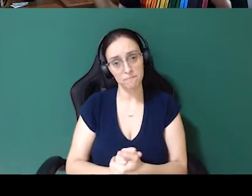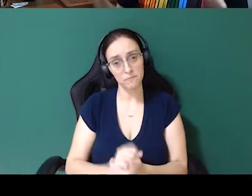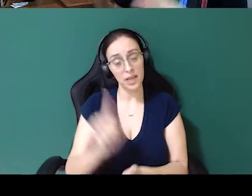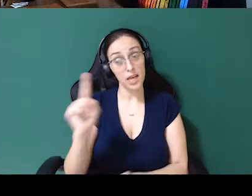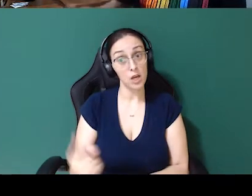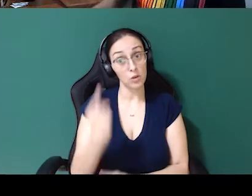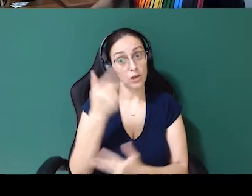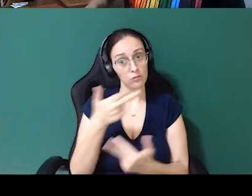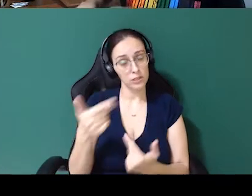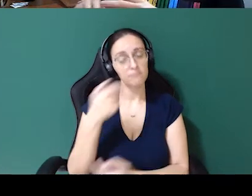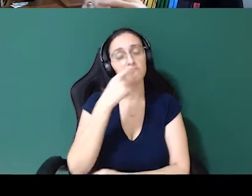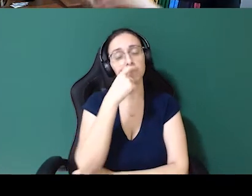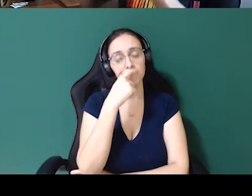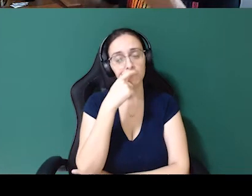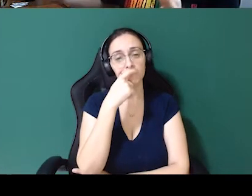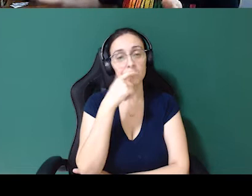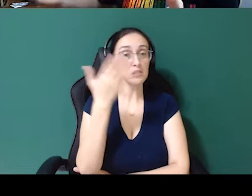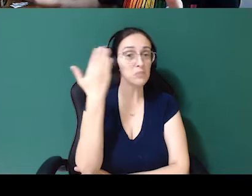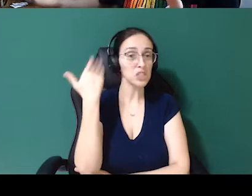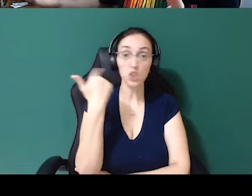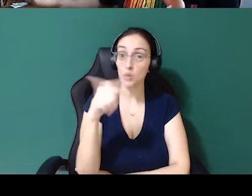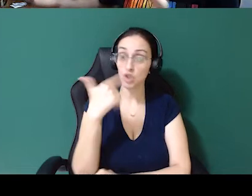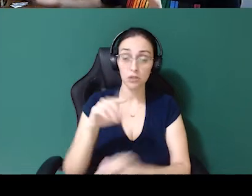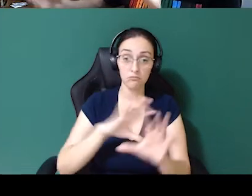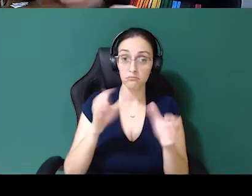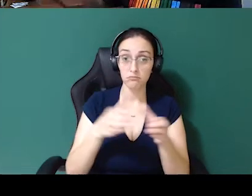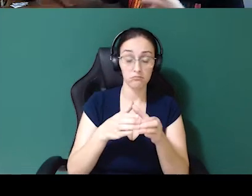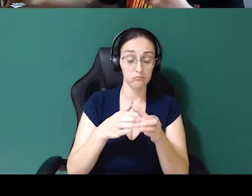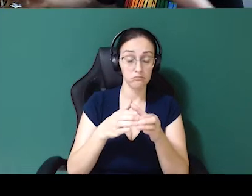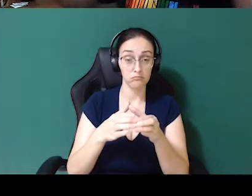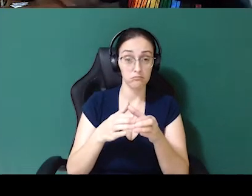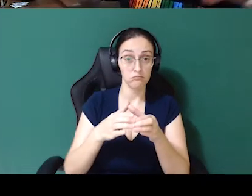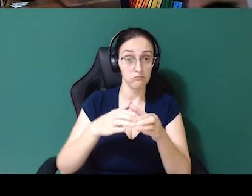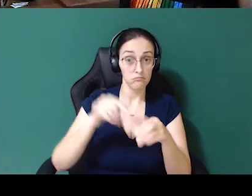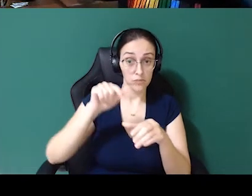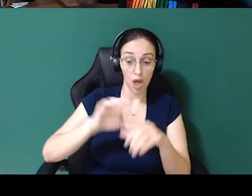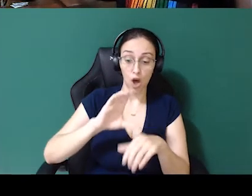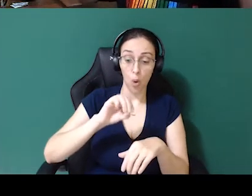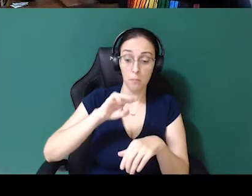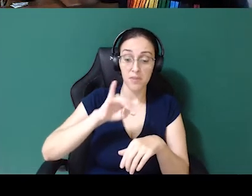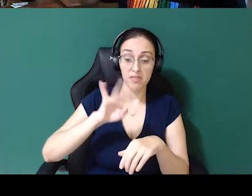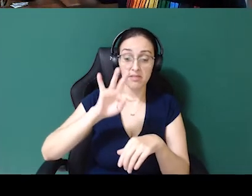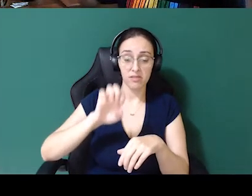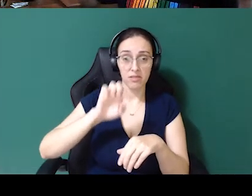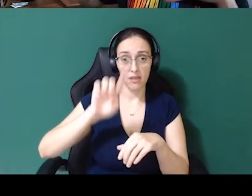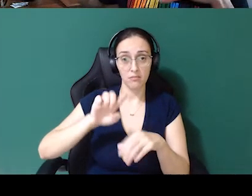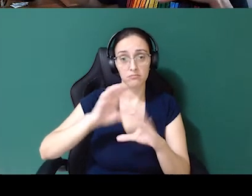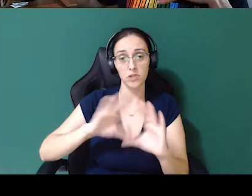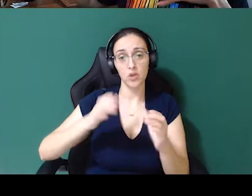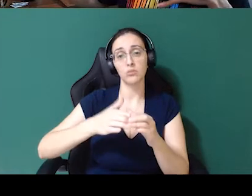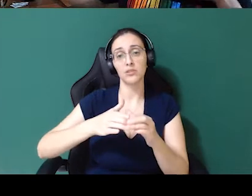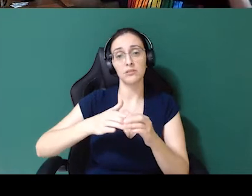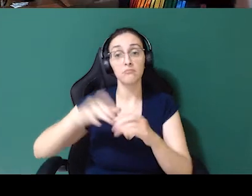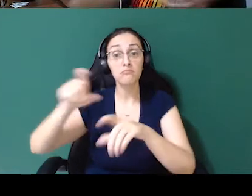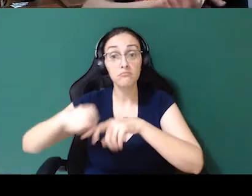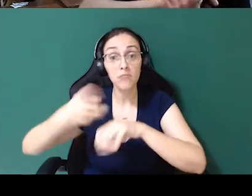um dos pontos que a gente passou, que a gente não tinha nenhum comitê do agro para a gente se espelhar tanto, a gente se espelhou em vários outros comitês de tecnologia